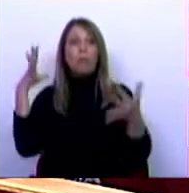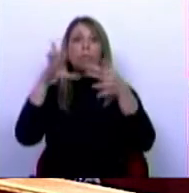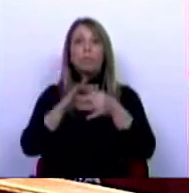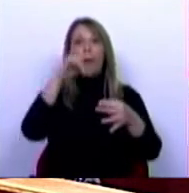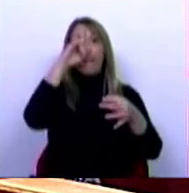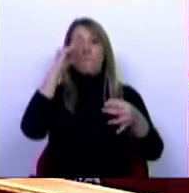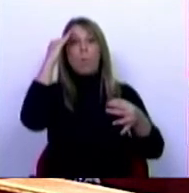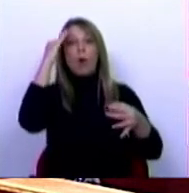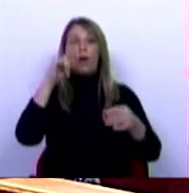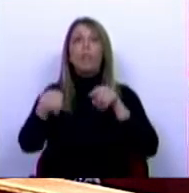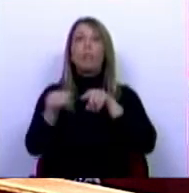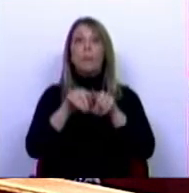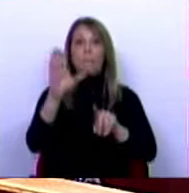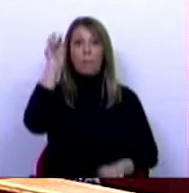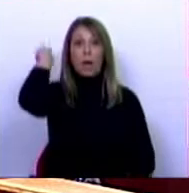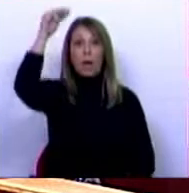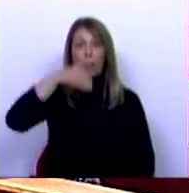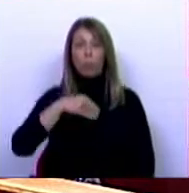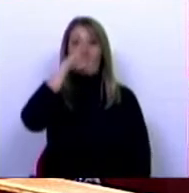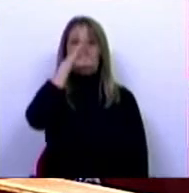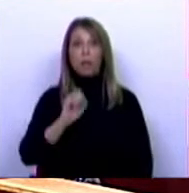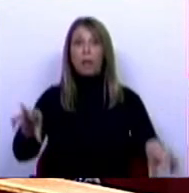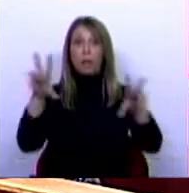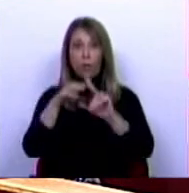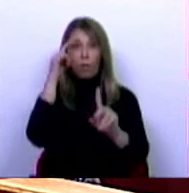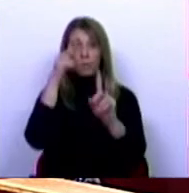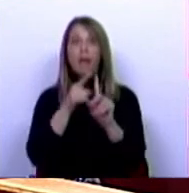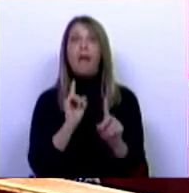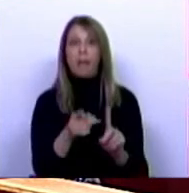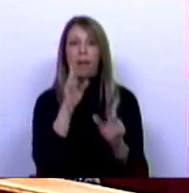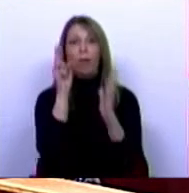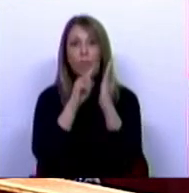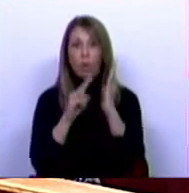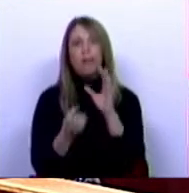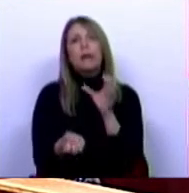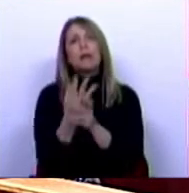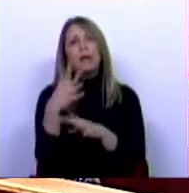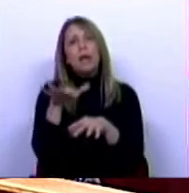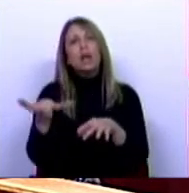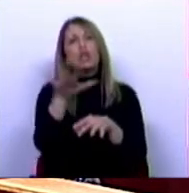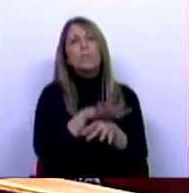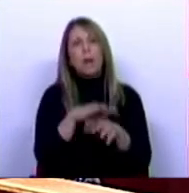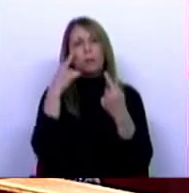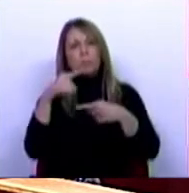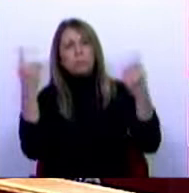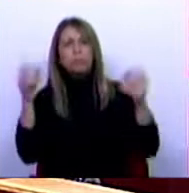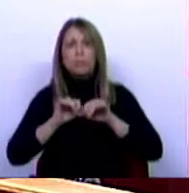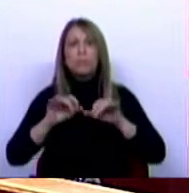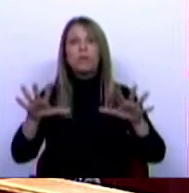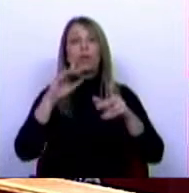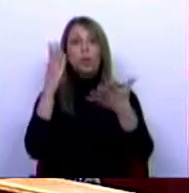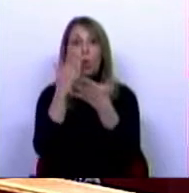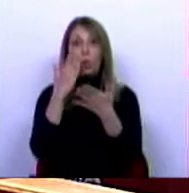da Primeira República e do Estado Novo, que visa, e passo a citar, criar um conjunto de espaços de divulgação histórica, convocando